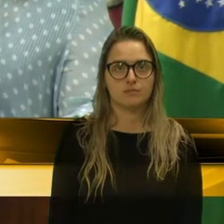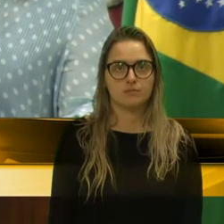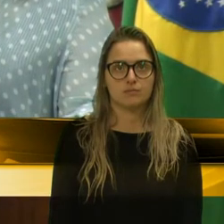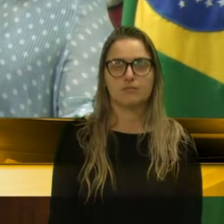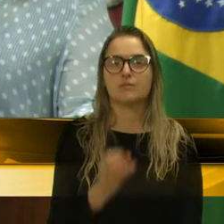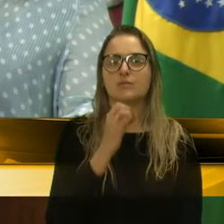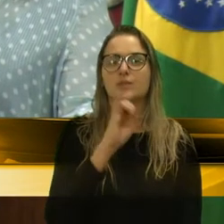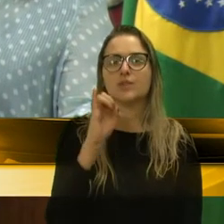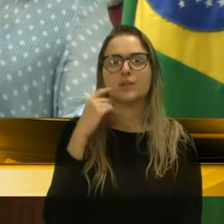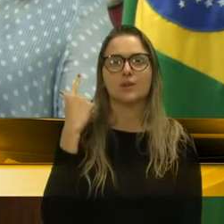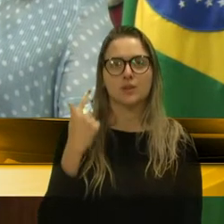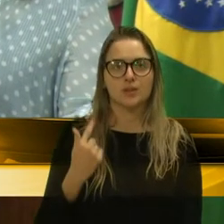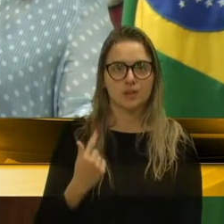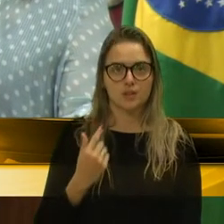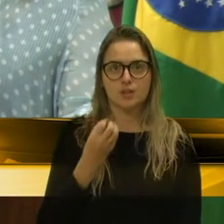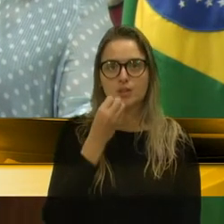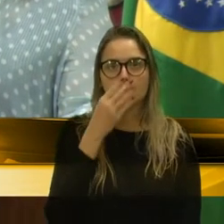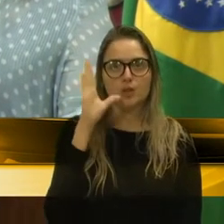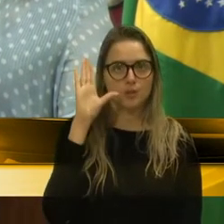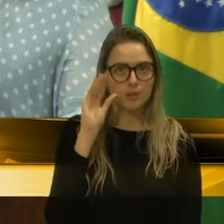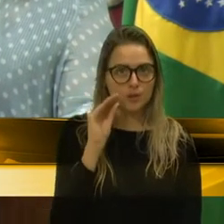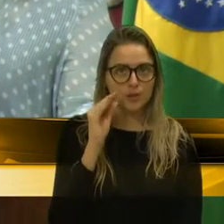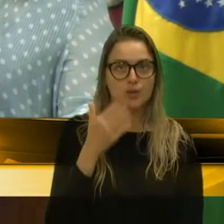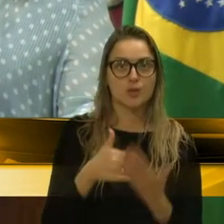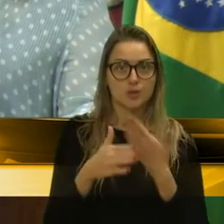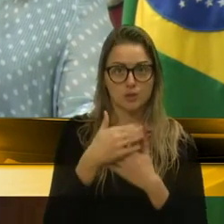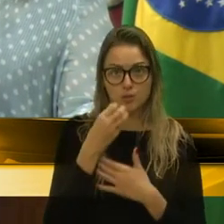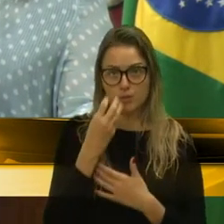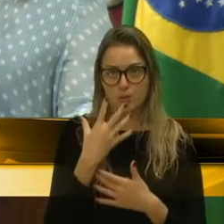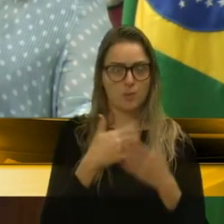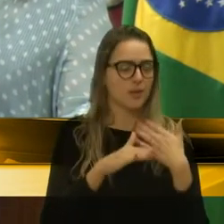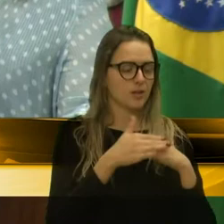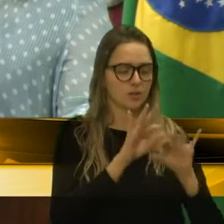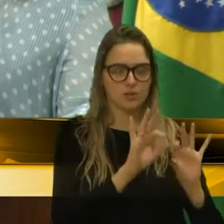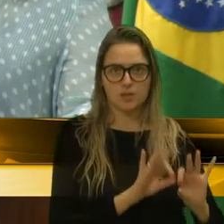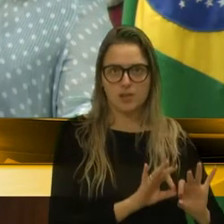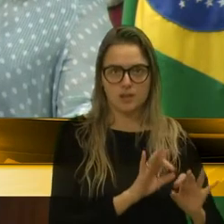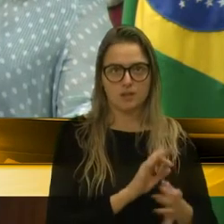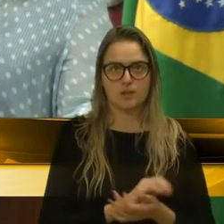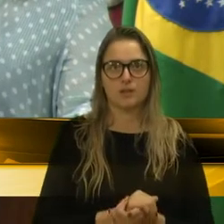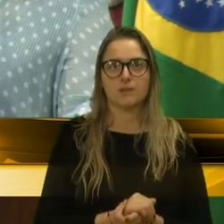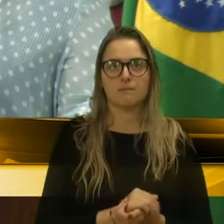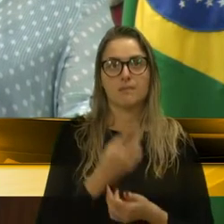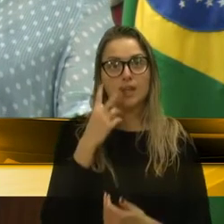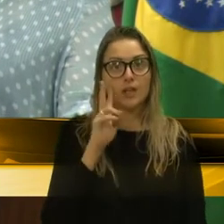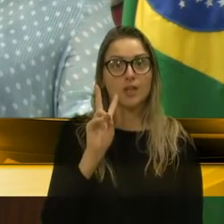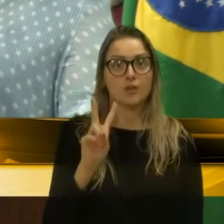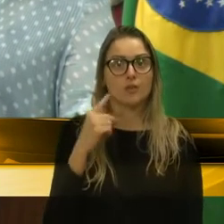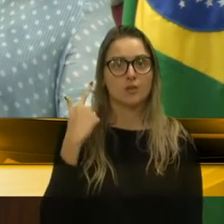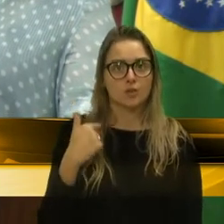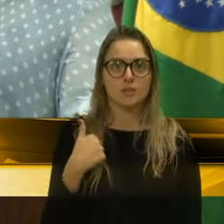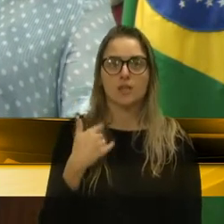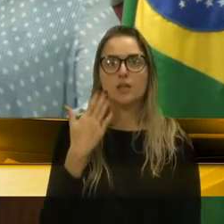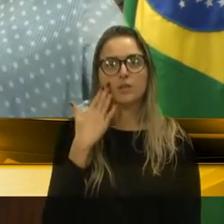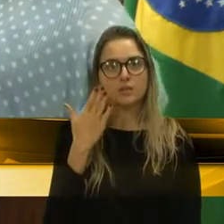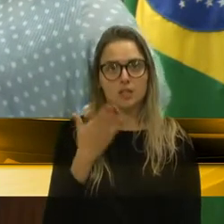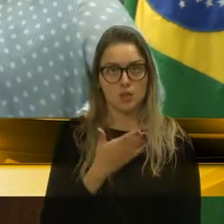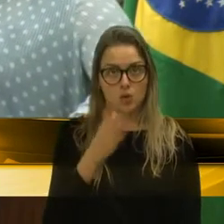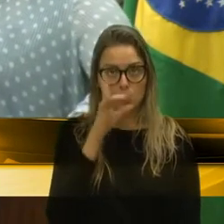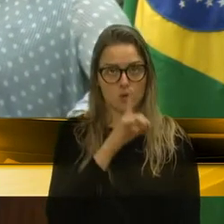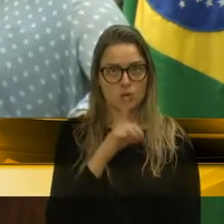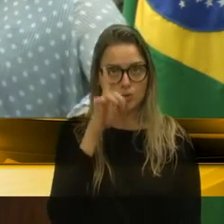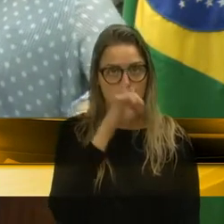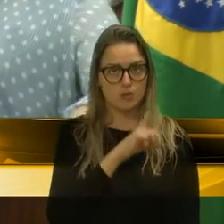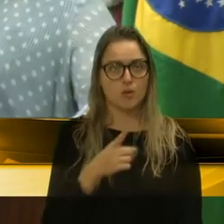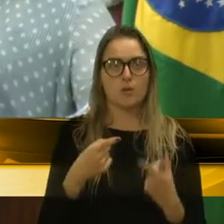Oi, Gladys. Boa noite. Tudo bem? Tudo tranquilo? Viu, Gladys? Eu sei que hoje é domingo, mas